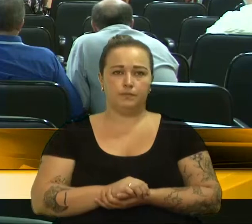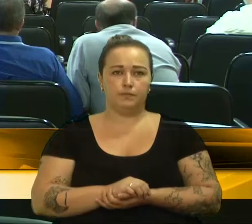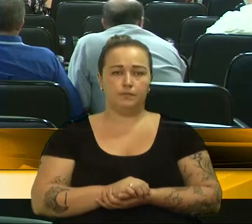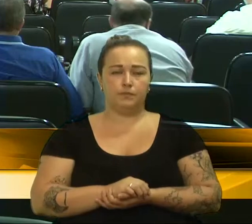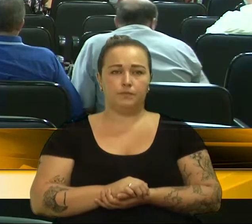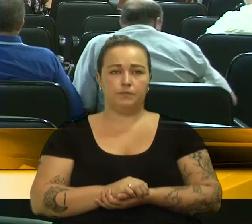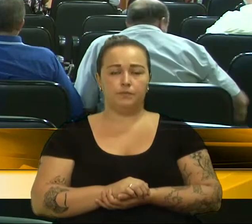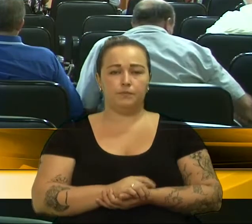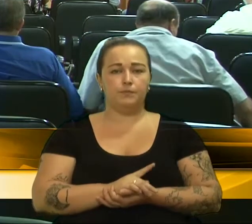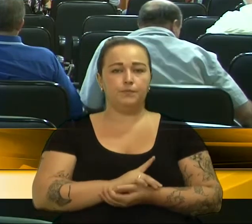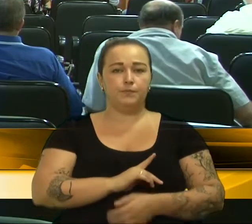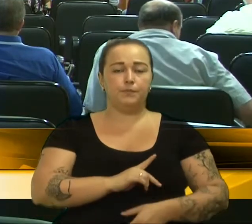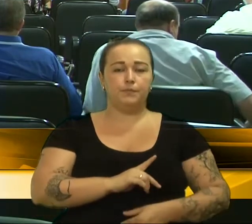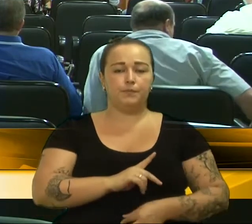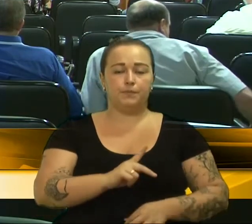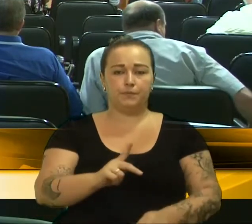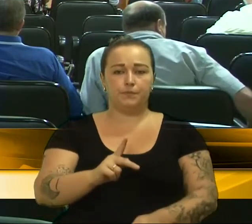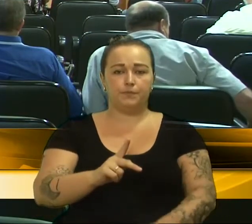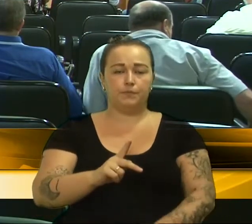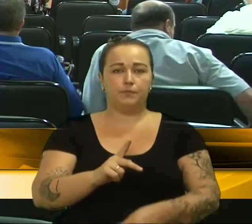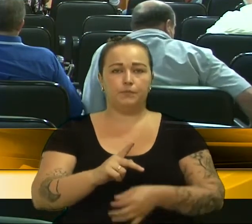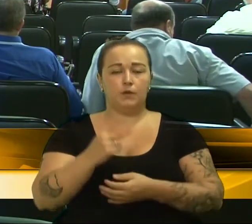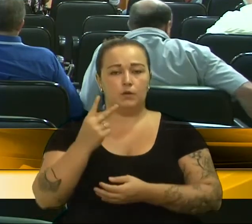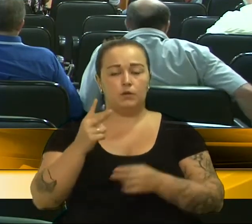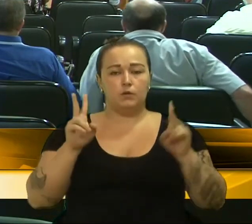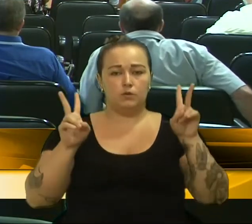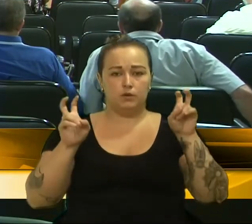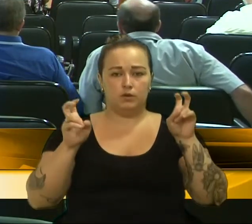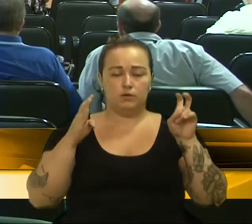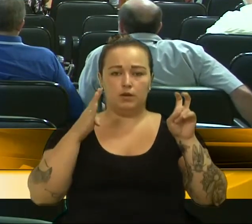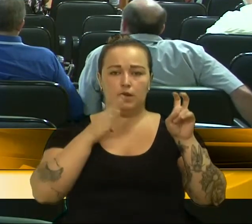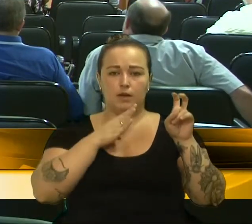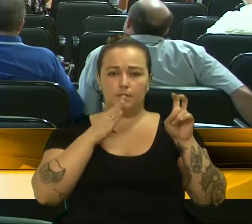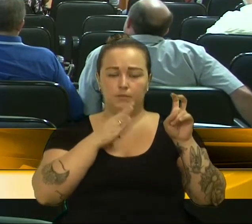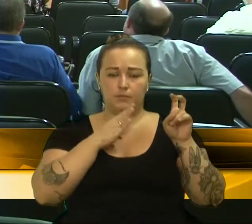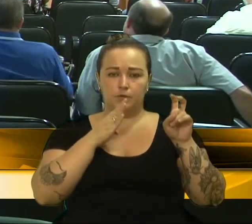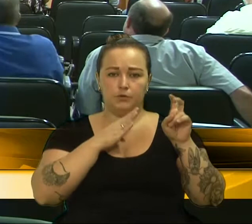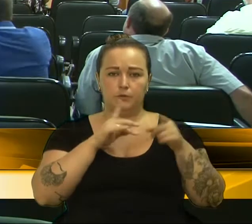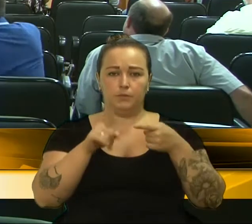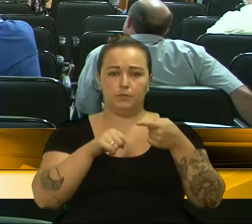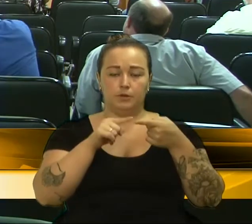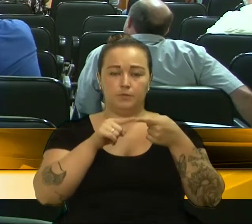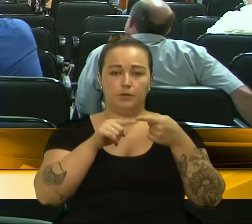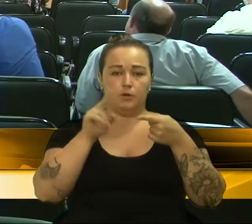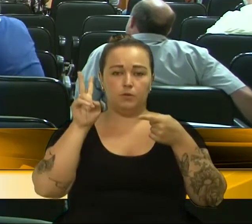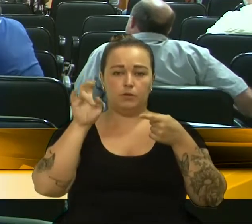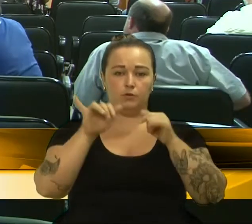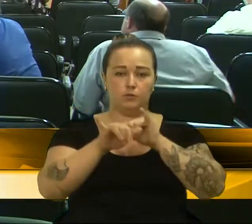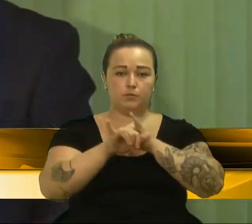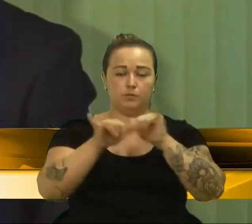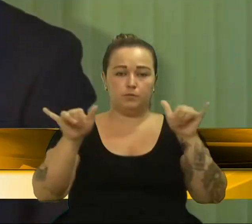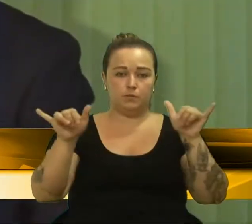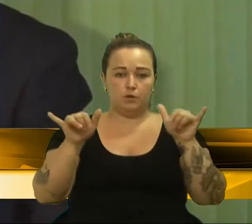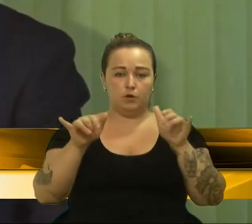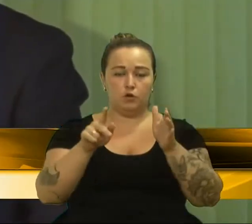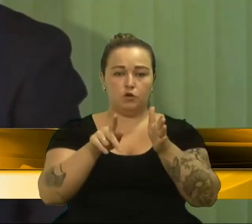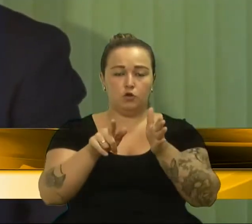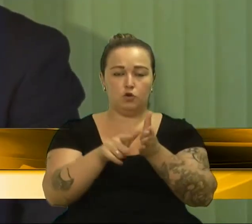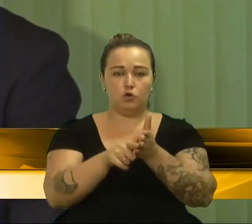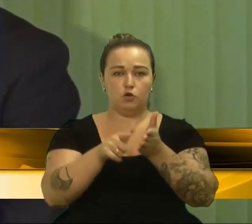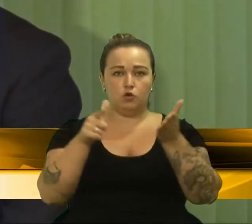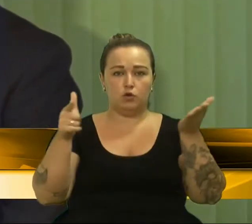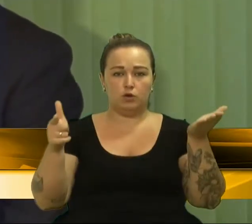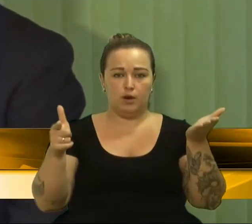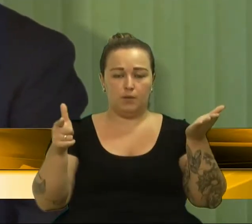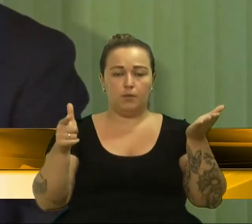Senhor presidente, dois assuntos rapidinho em cinco minutos. O primeiro deles é a matéria do jornal pioneiro hoje, do jornalista André